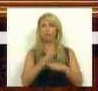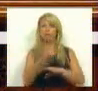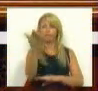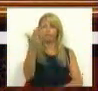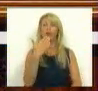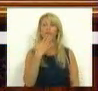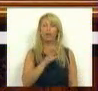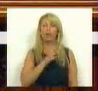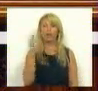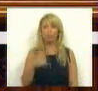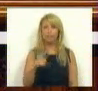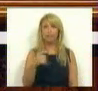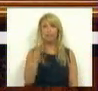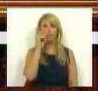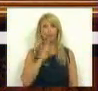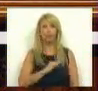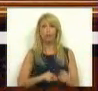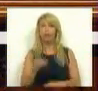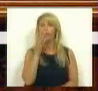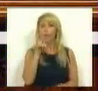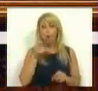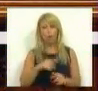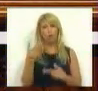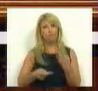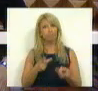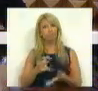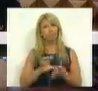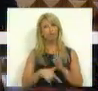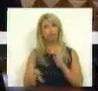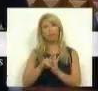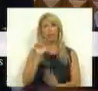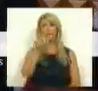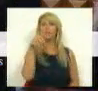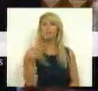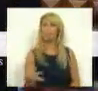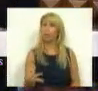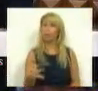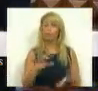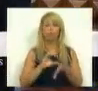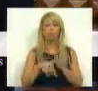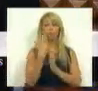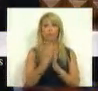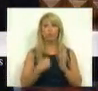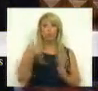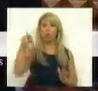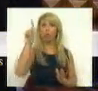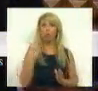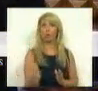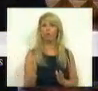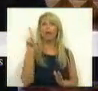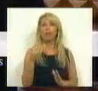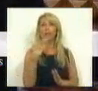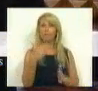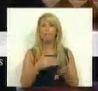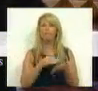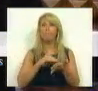Sra. Presidente, Sras. e Srs. Deputados, apreciamos hoje um projeto de lei do PCP, um projeto de resolução do Bloco de Esquerda e uma petição,